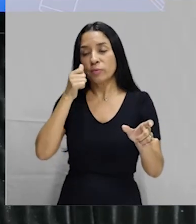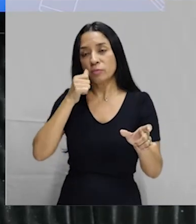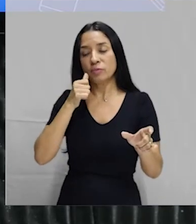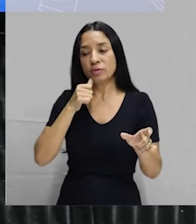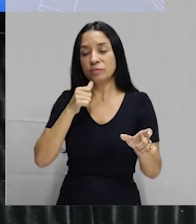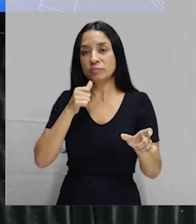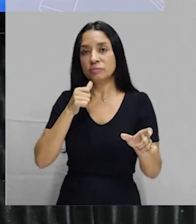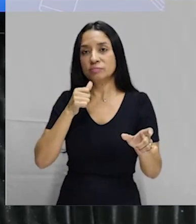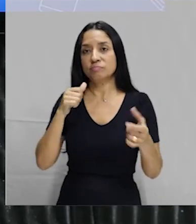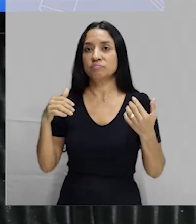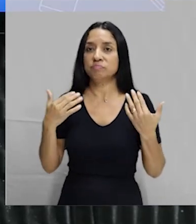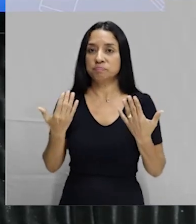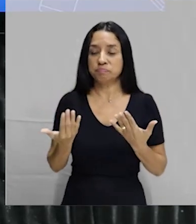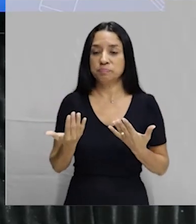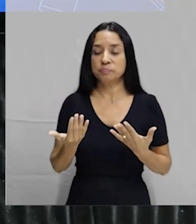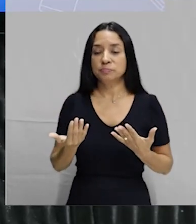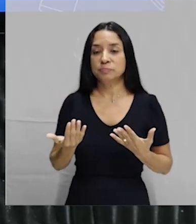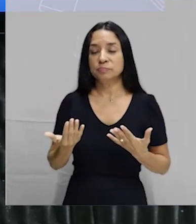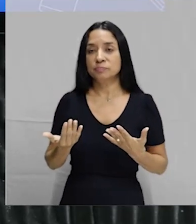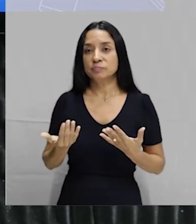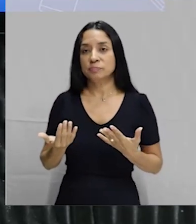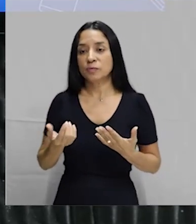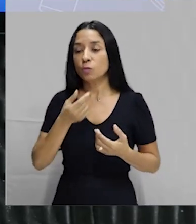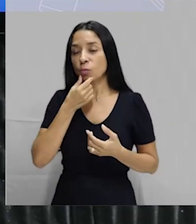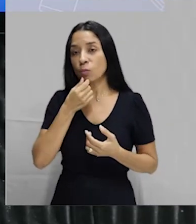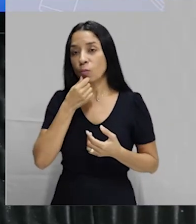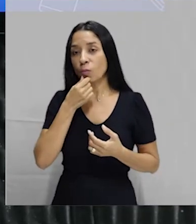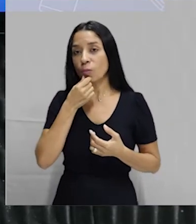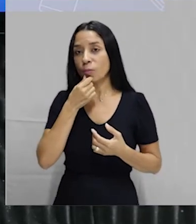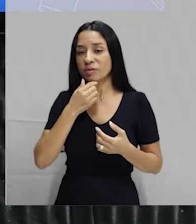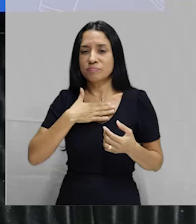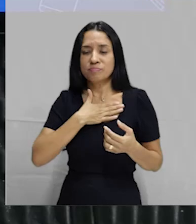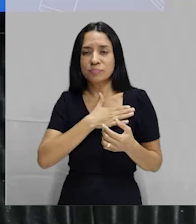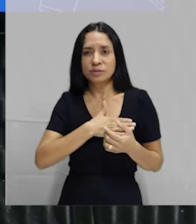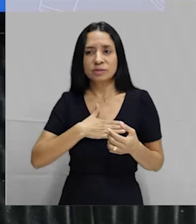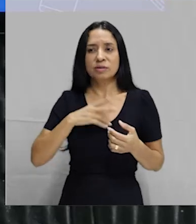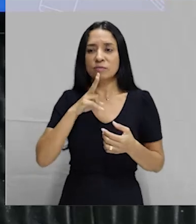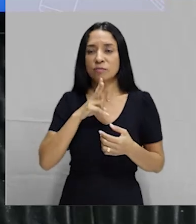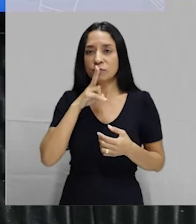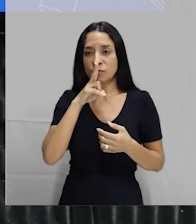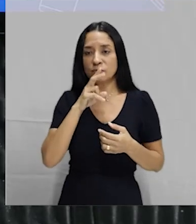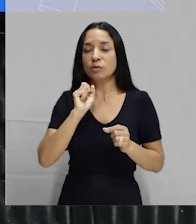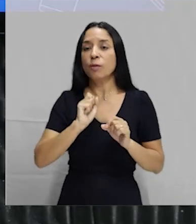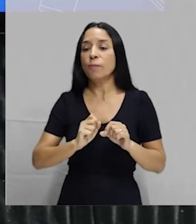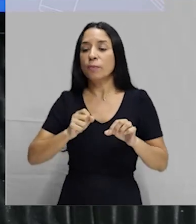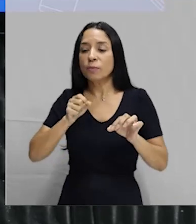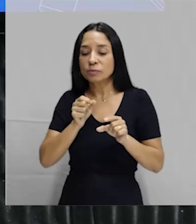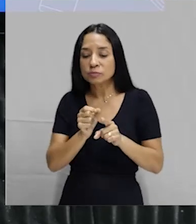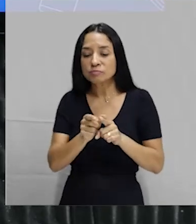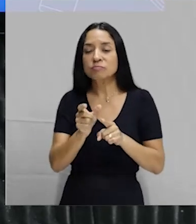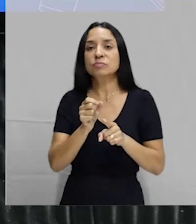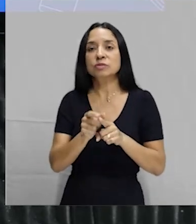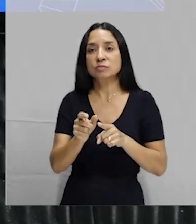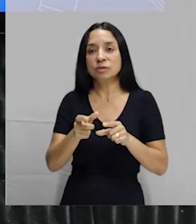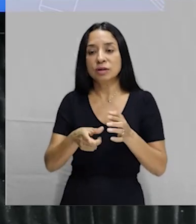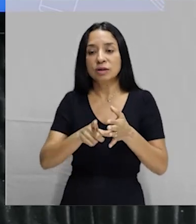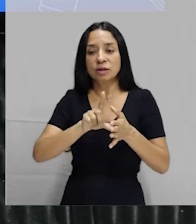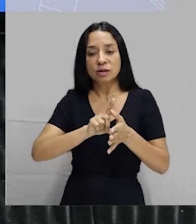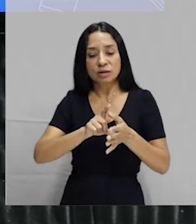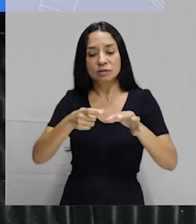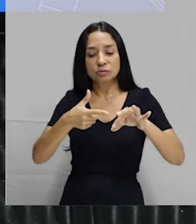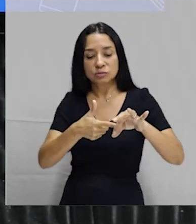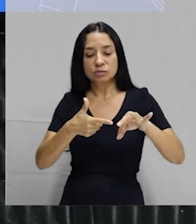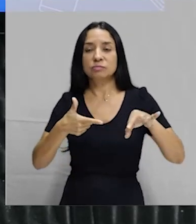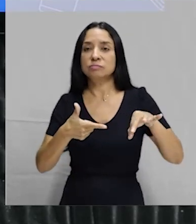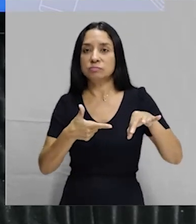consequentemente, pessoal, o cara, no ápice do prazer, ele pode ejacular antes de promover a